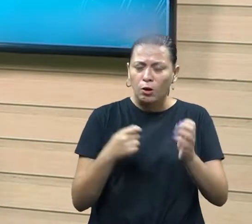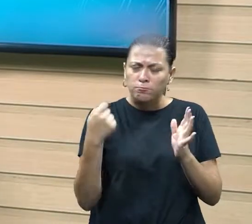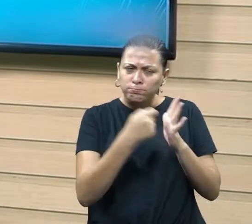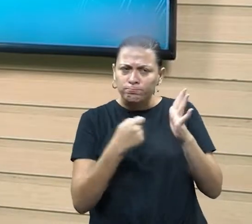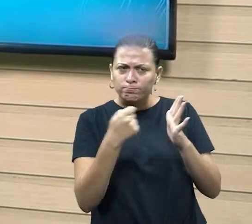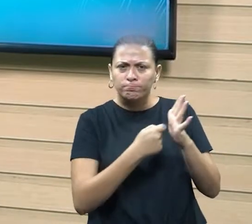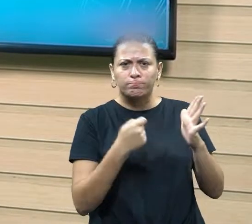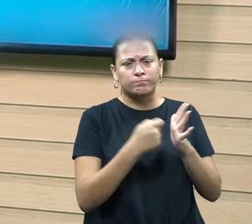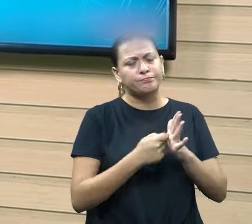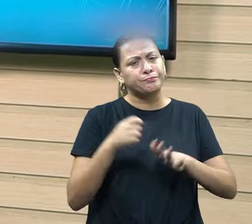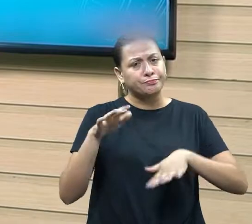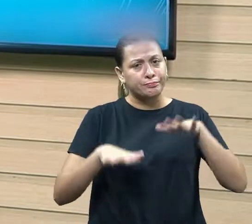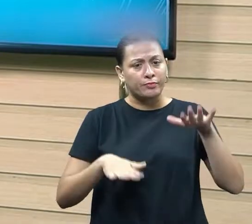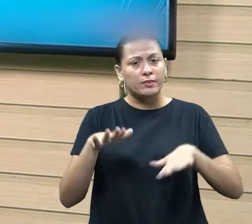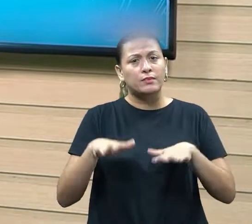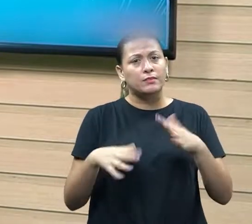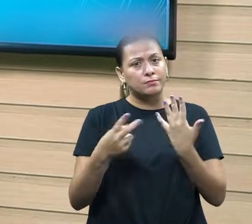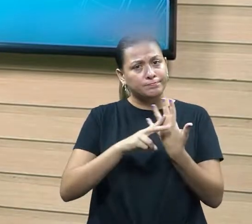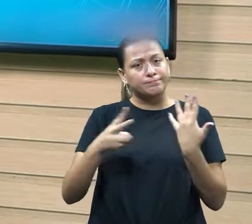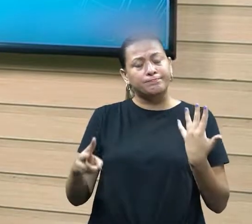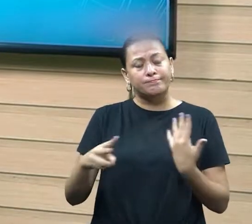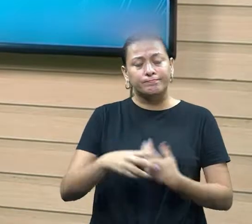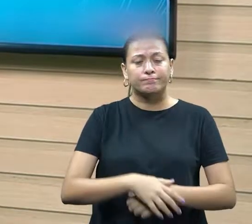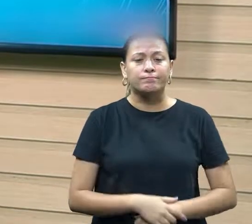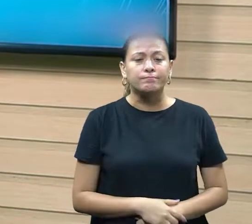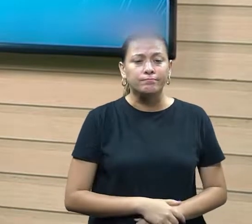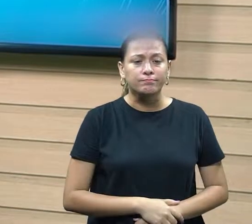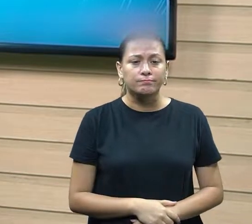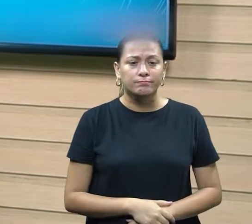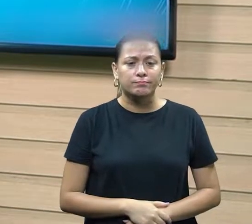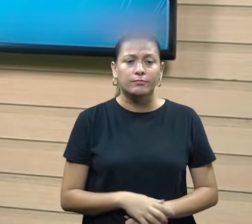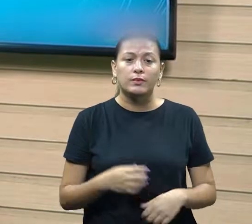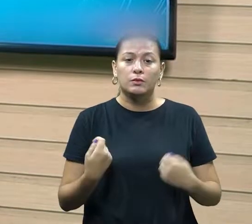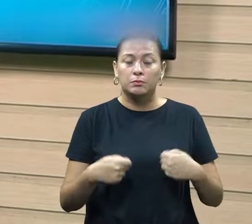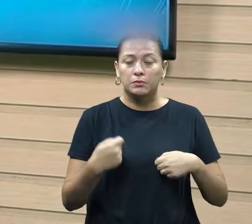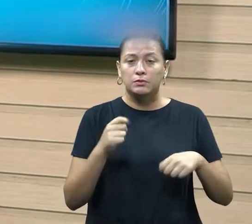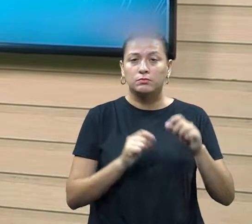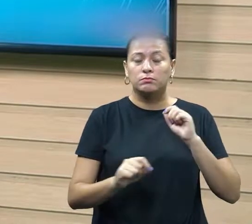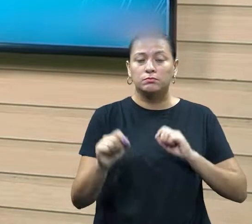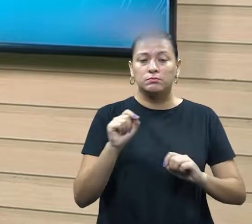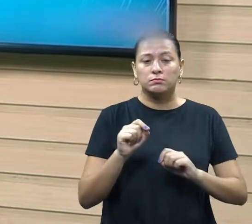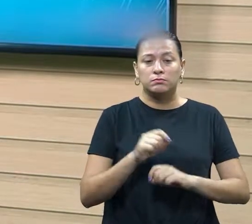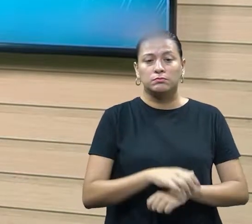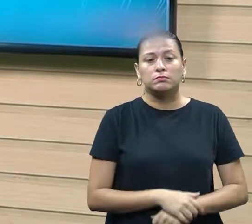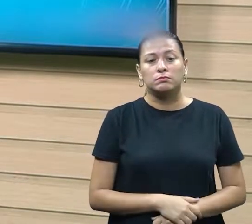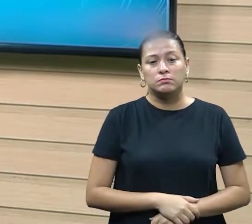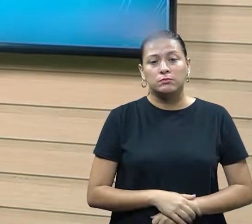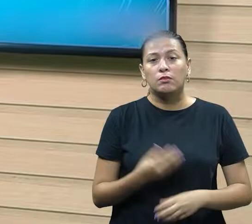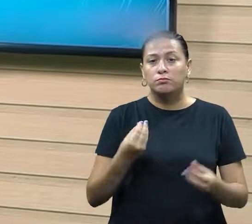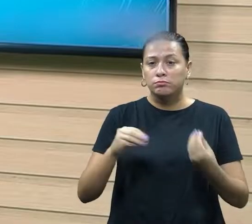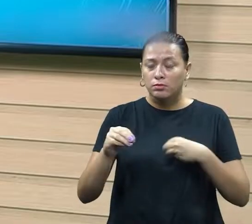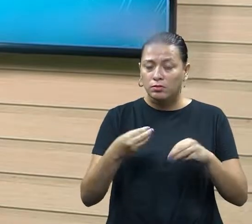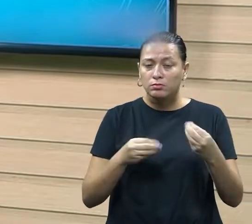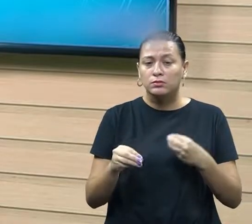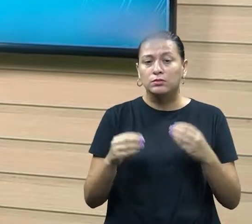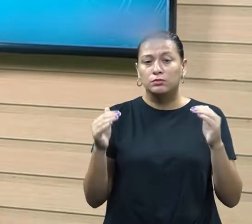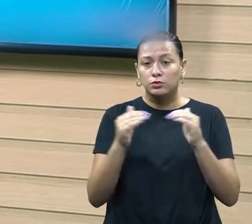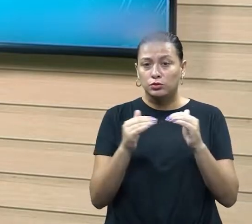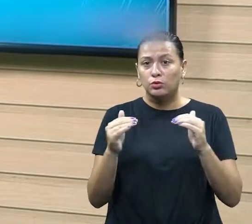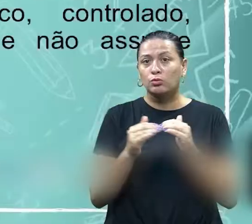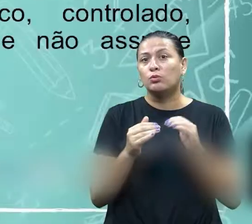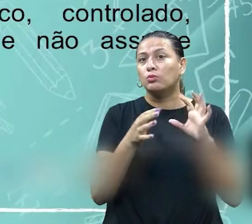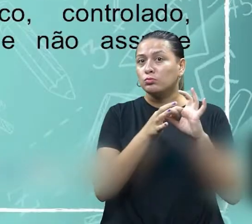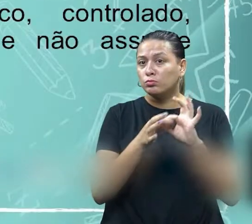como um tirano, ele, muitas das vezes, isso aí vai prejudicar, né? Porque a gente precisa ser flexível diante dessas